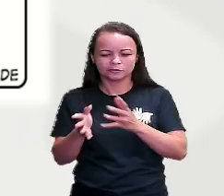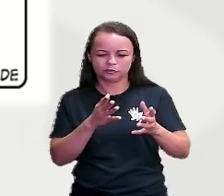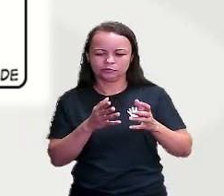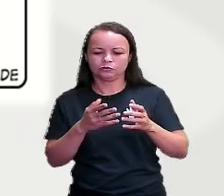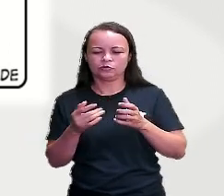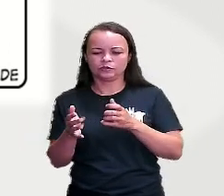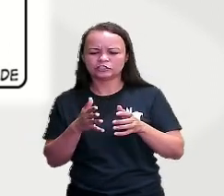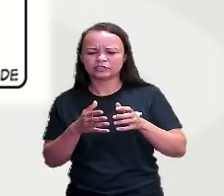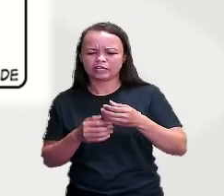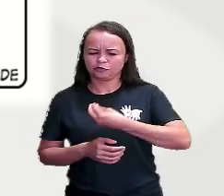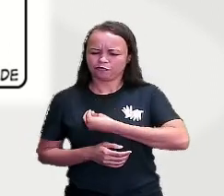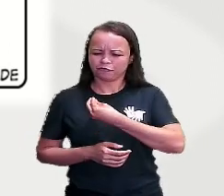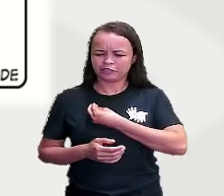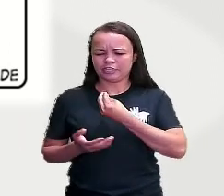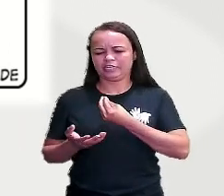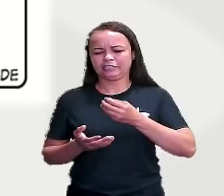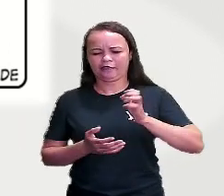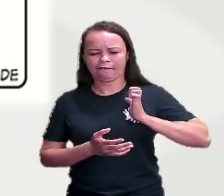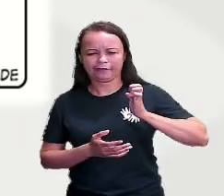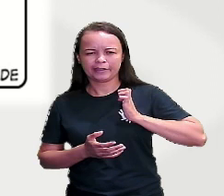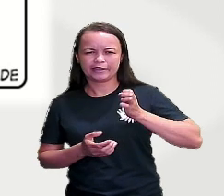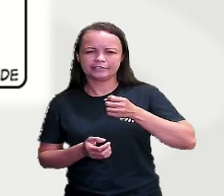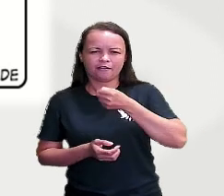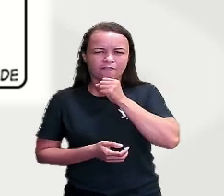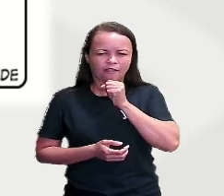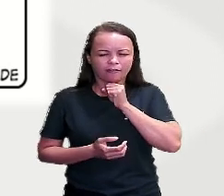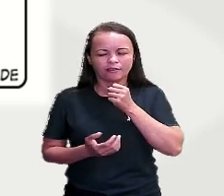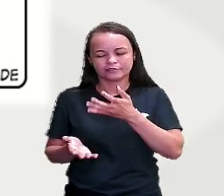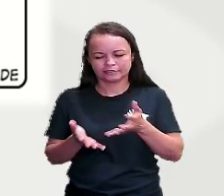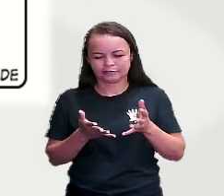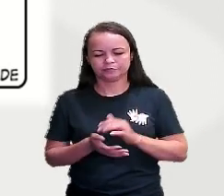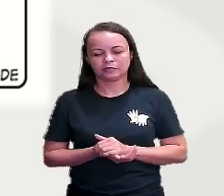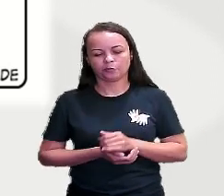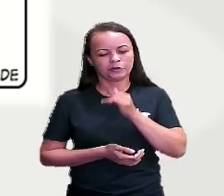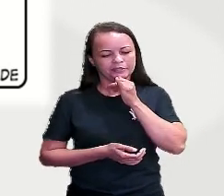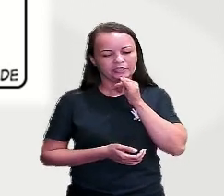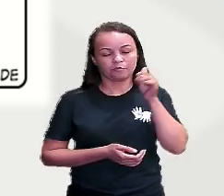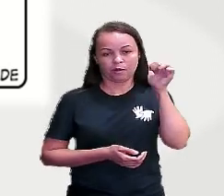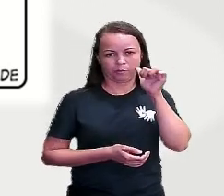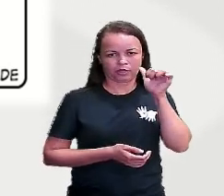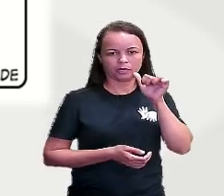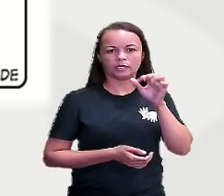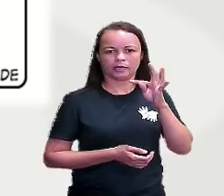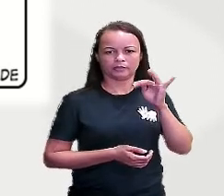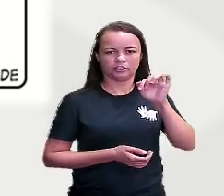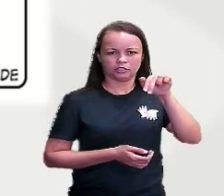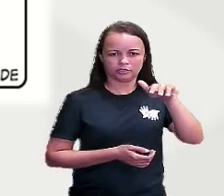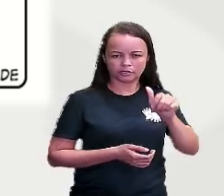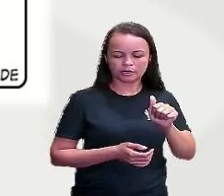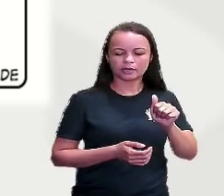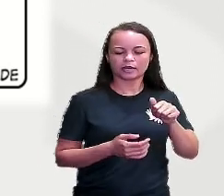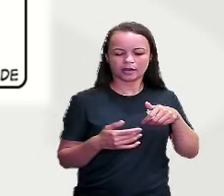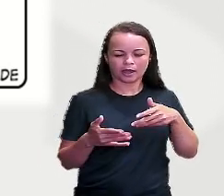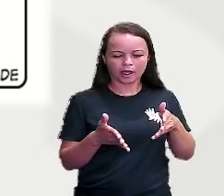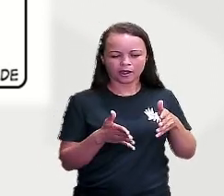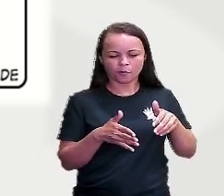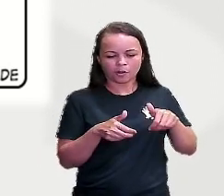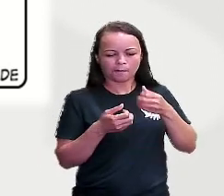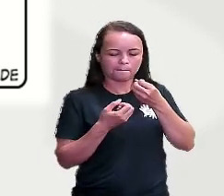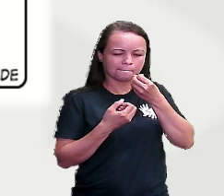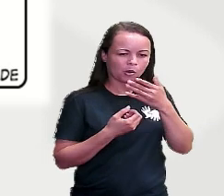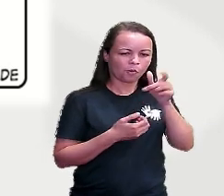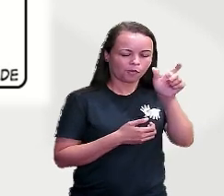velhice. Por exemplo, Tina é uma boa menina, então é a qualidade. A mãe do zero é amorosa.